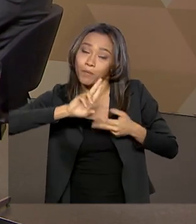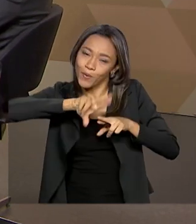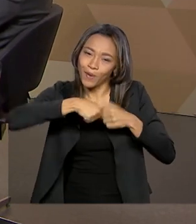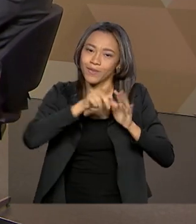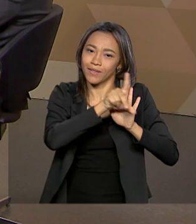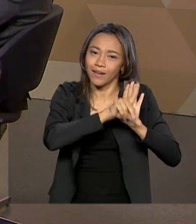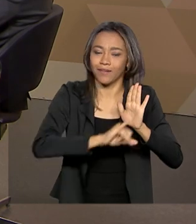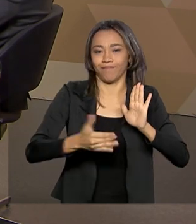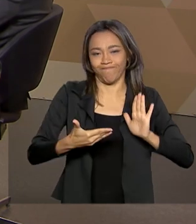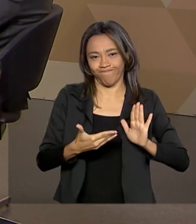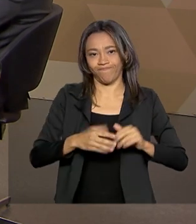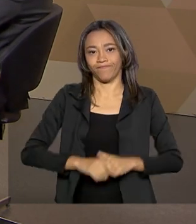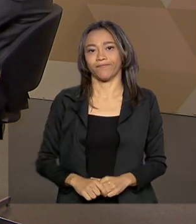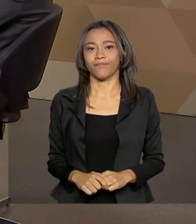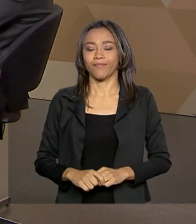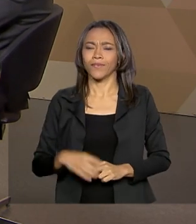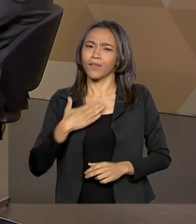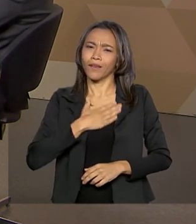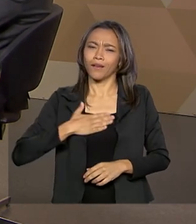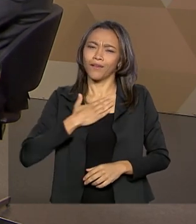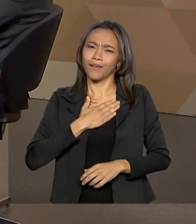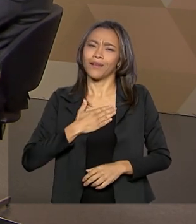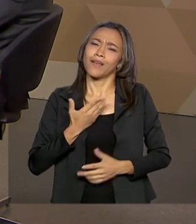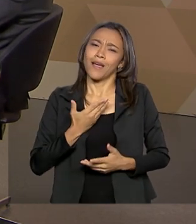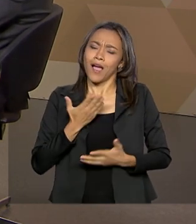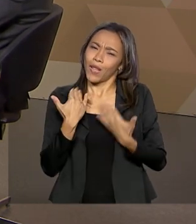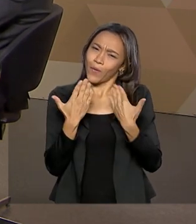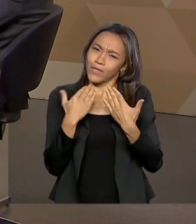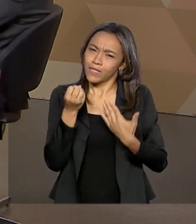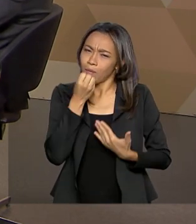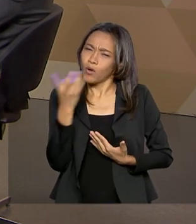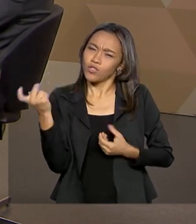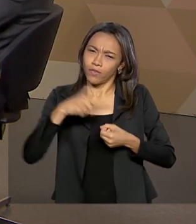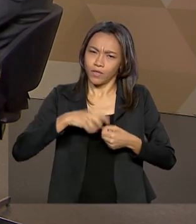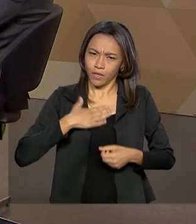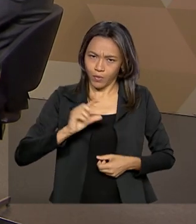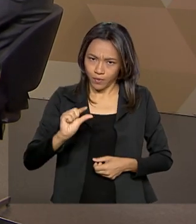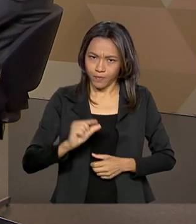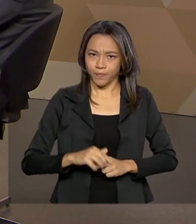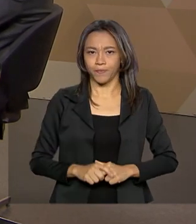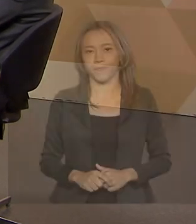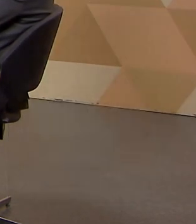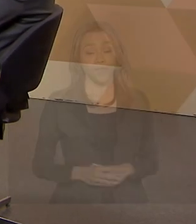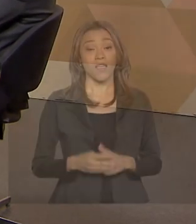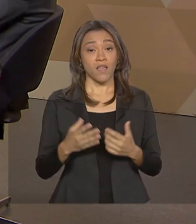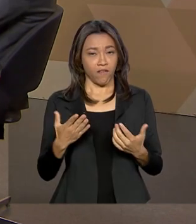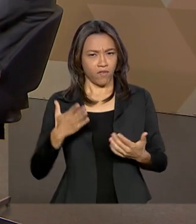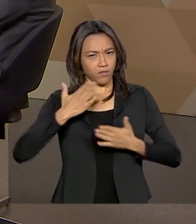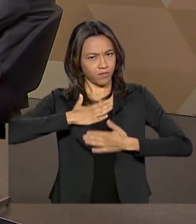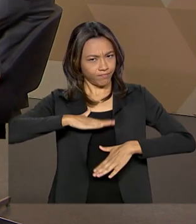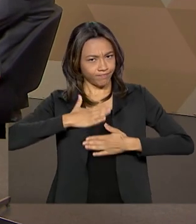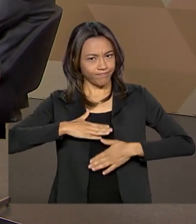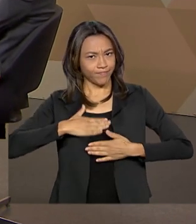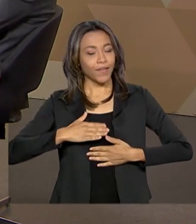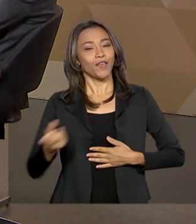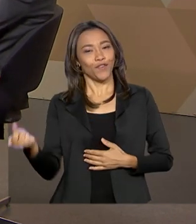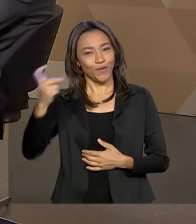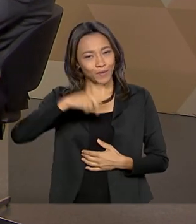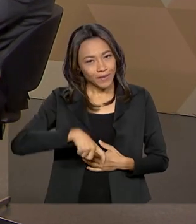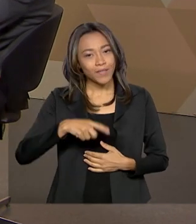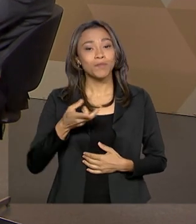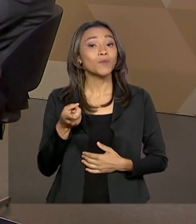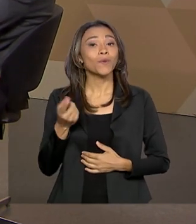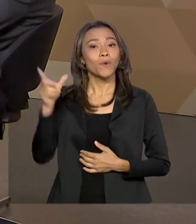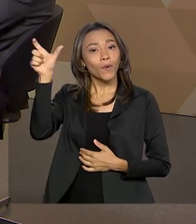Rouanet. Secretário, a conversa está boa, a gente volta daqui a pouquinho. Vamos fazer um rápido intervalo e voltamos em